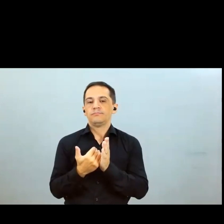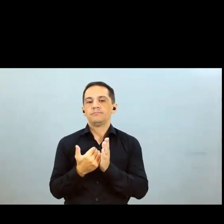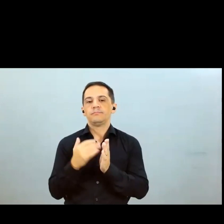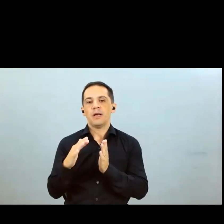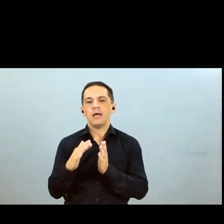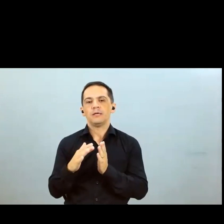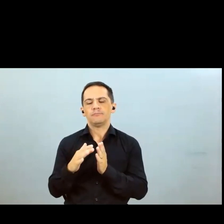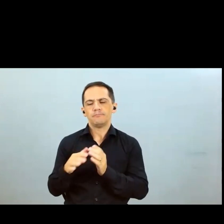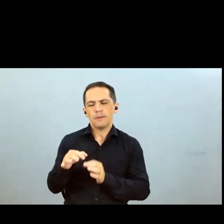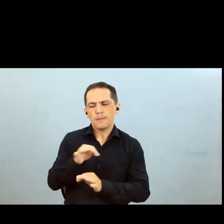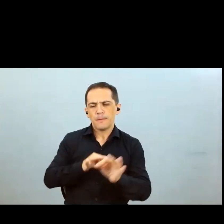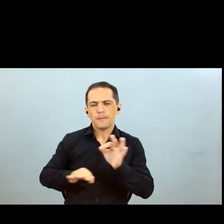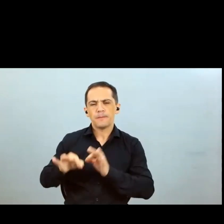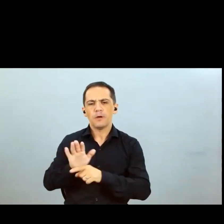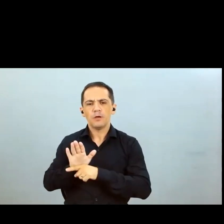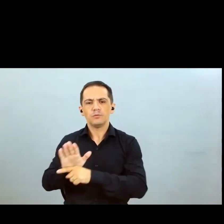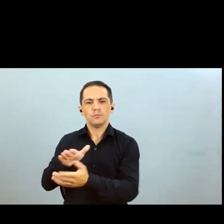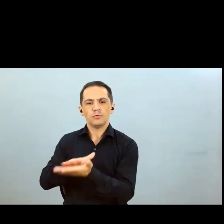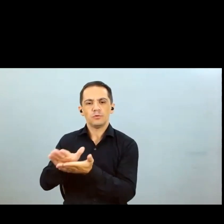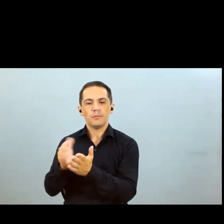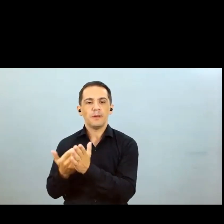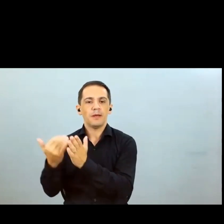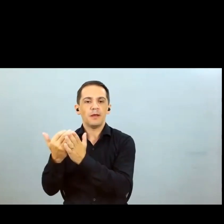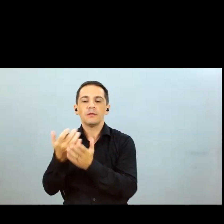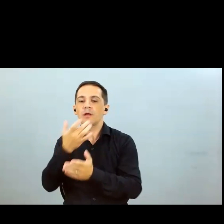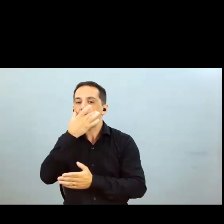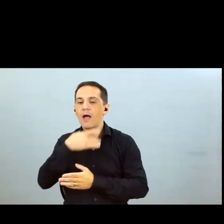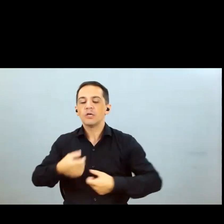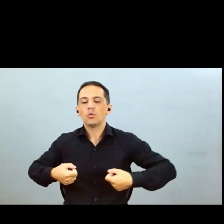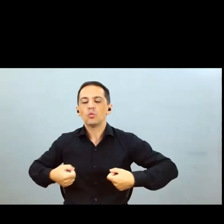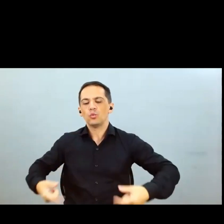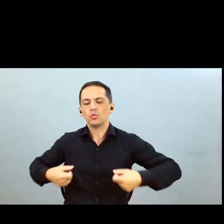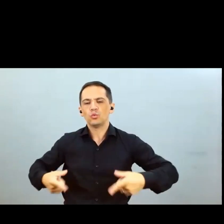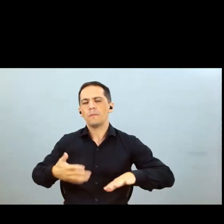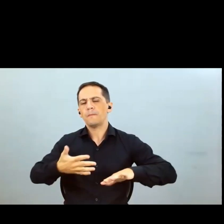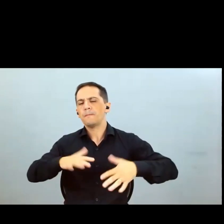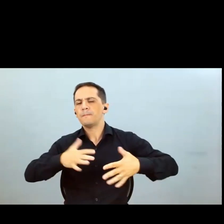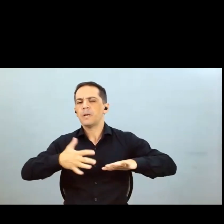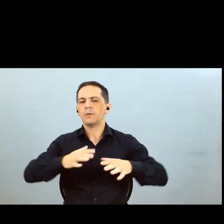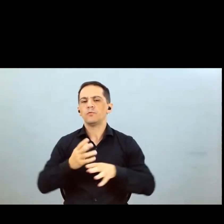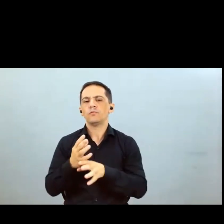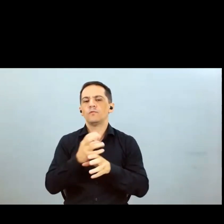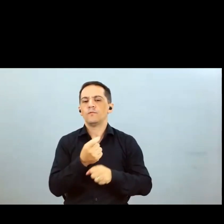até agora no net desse impacto, mais ou menos aonde que deveria ficar o cu de vocês. São esses os dois pontos. Obrigado.